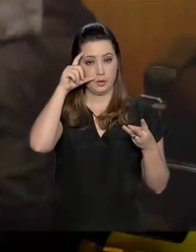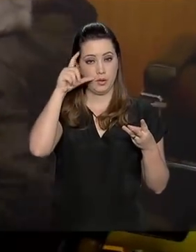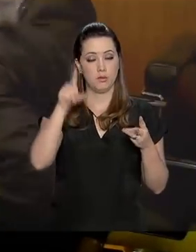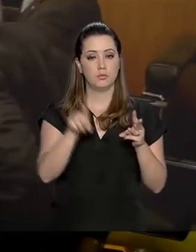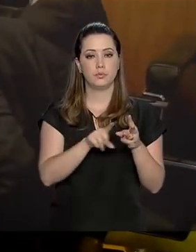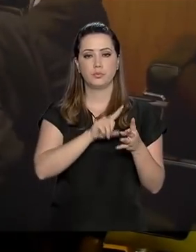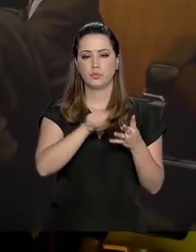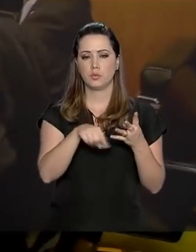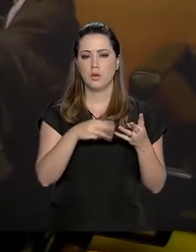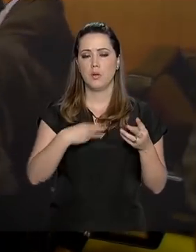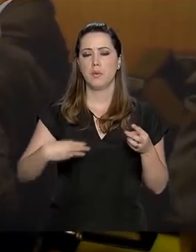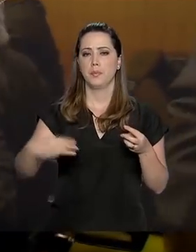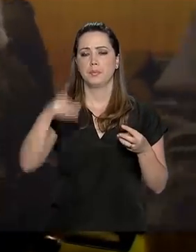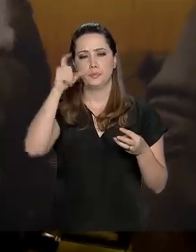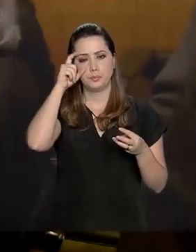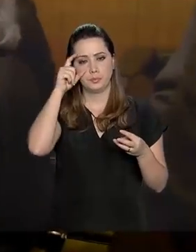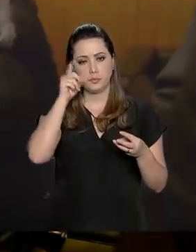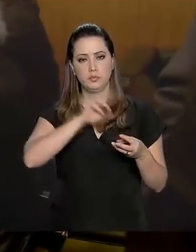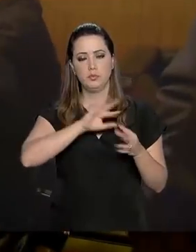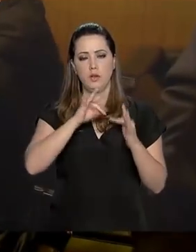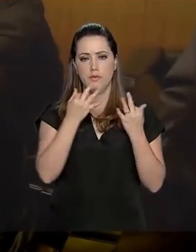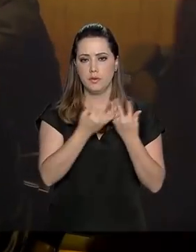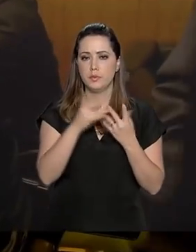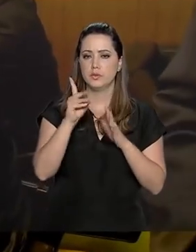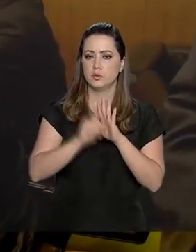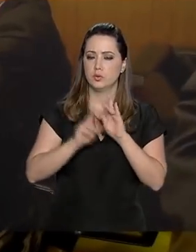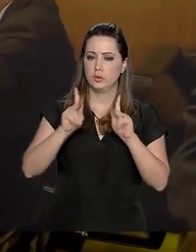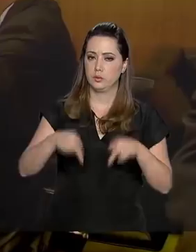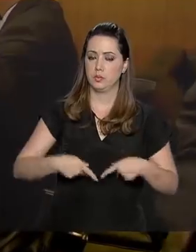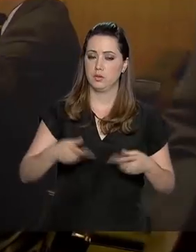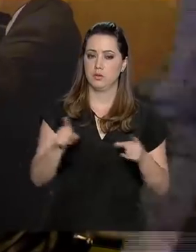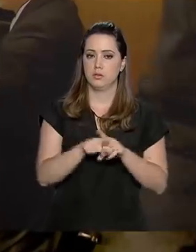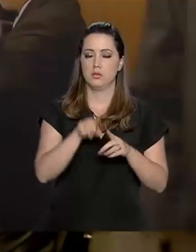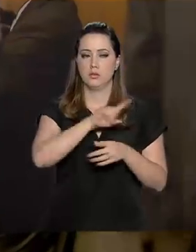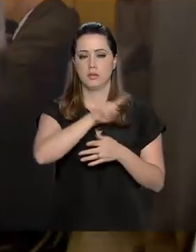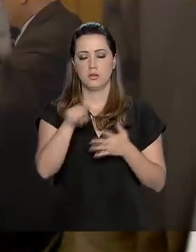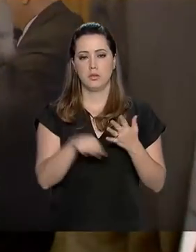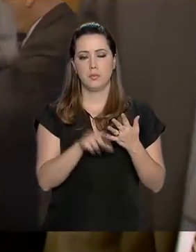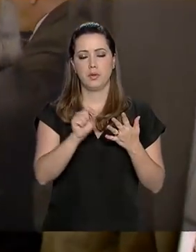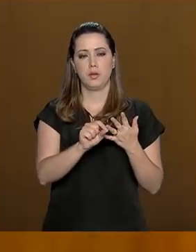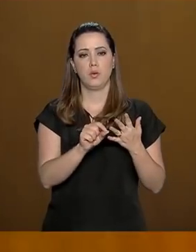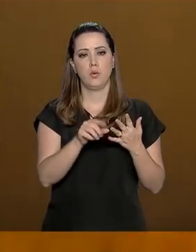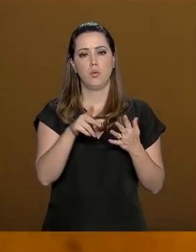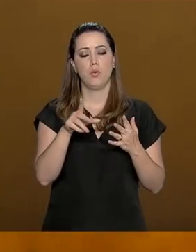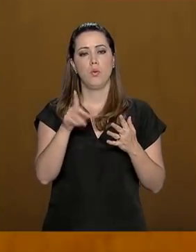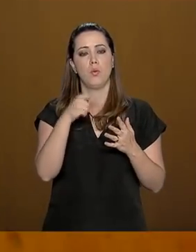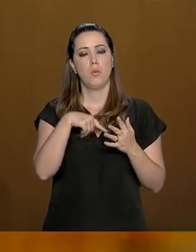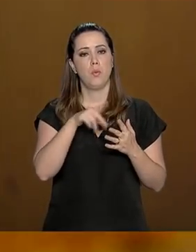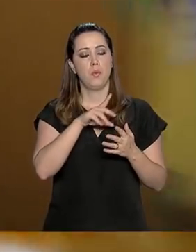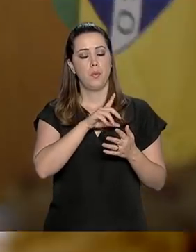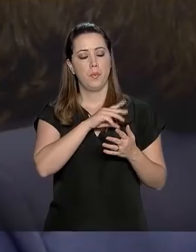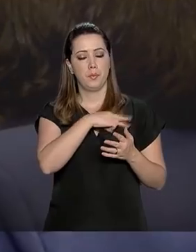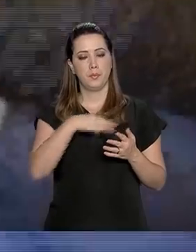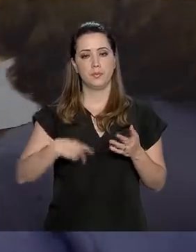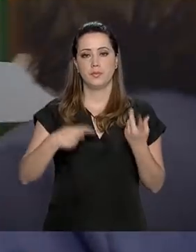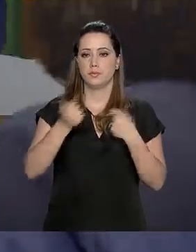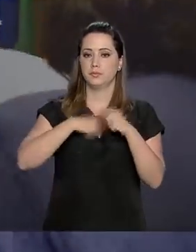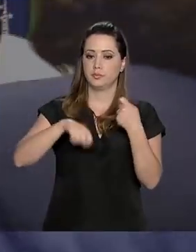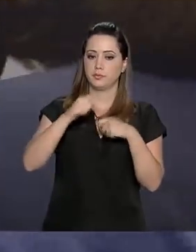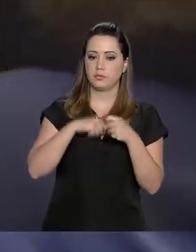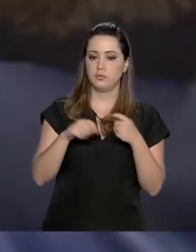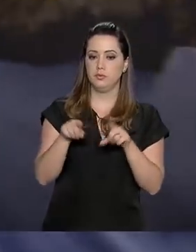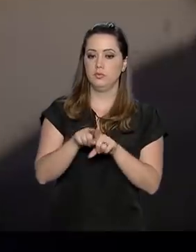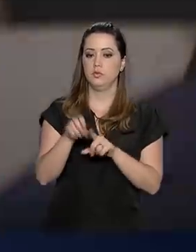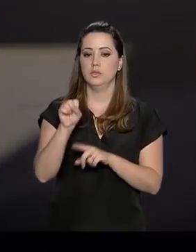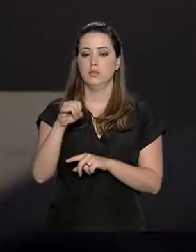Ministério da Mulher, Família e Direitos Humanos, e também com o ministro Paulo Guedes, da Economia, e o general Santos Cruz, da Secretaria